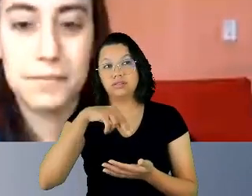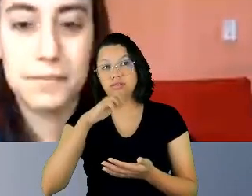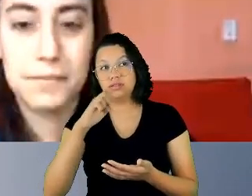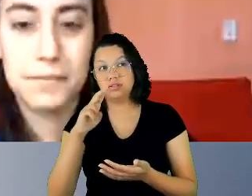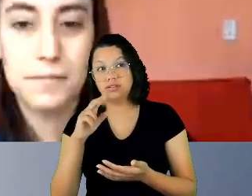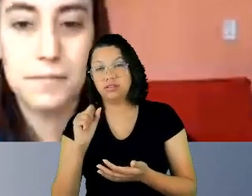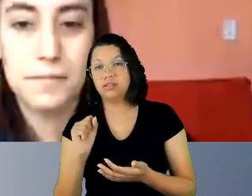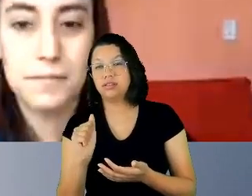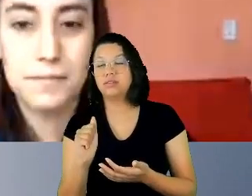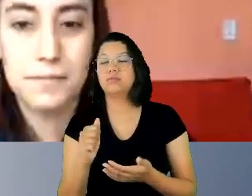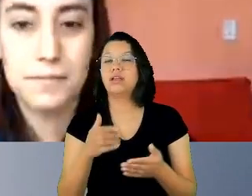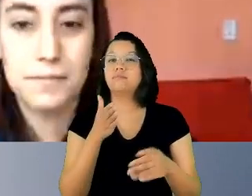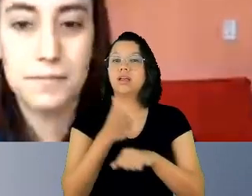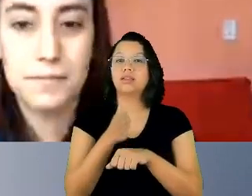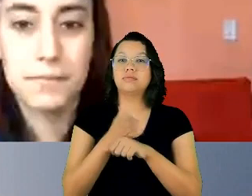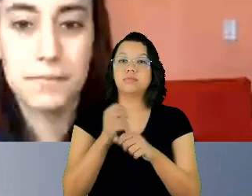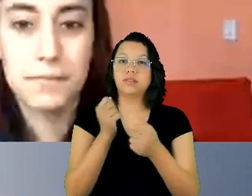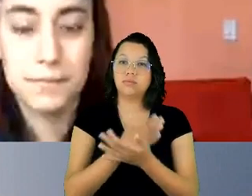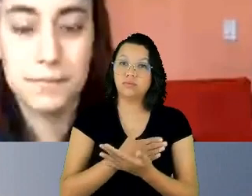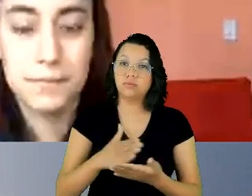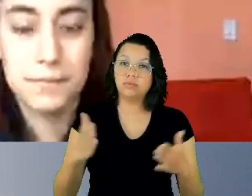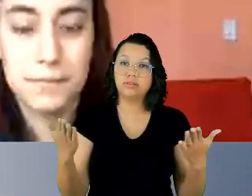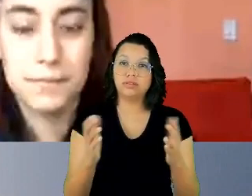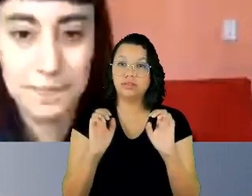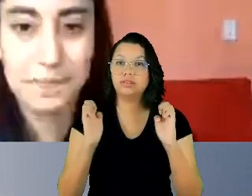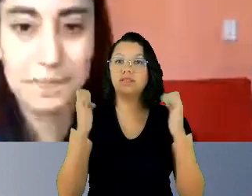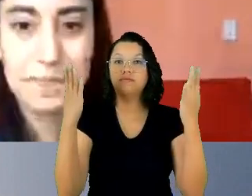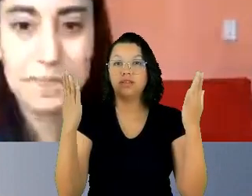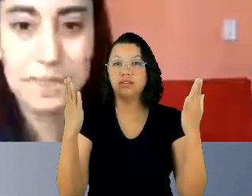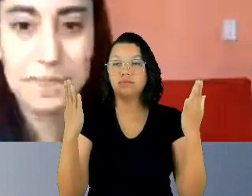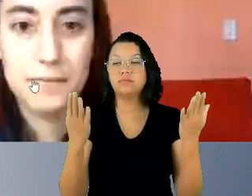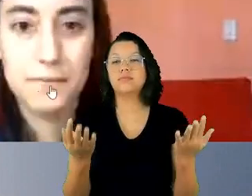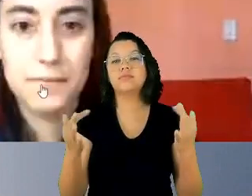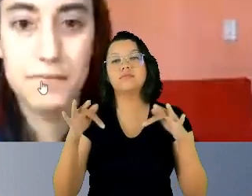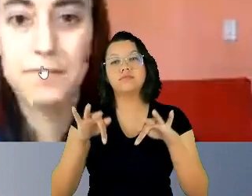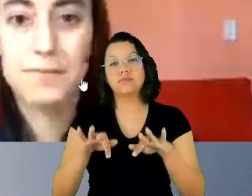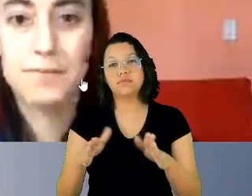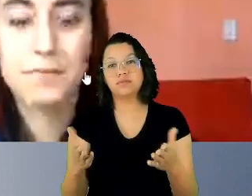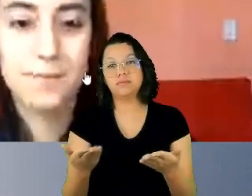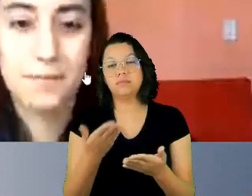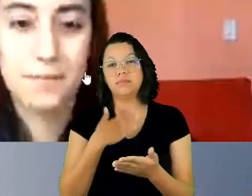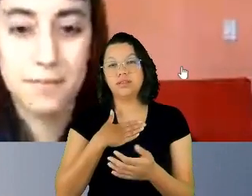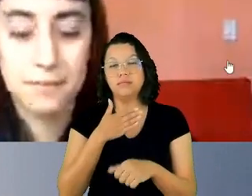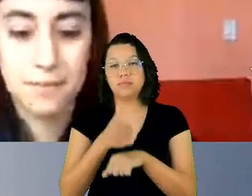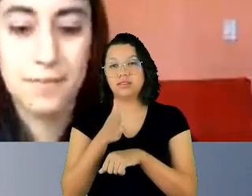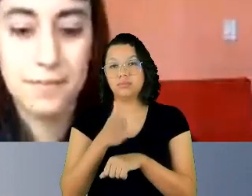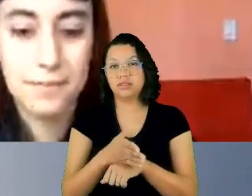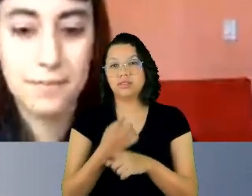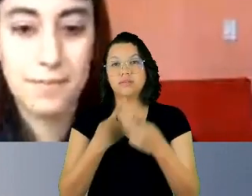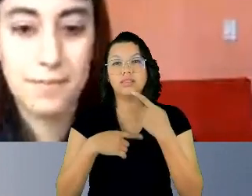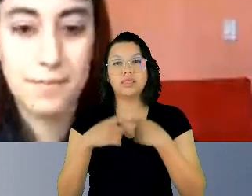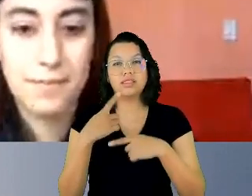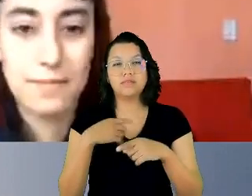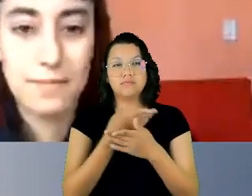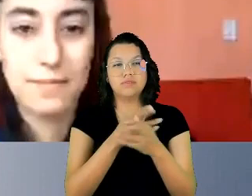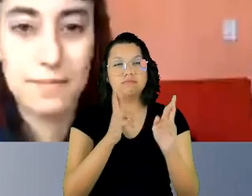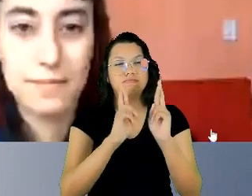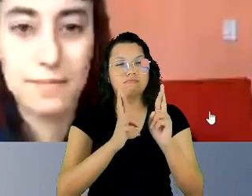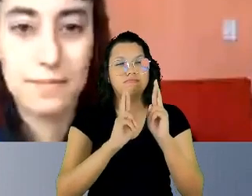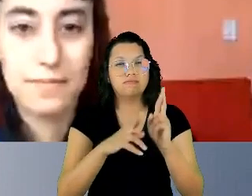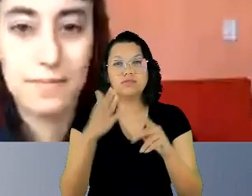encerro a minha participação desejando muito sucesso que eu sei que teremos em toda essa semana